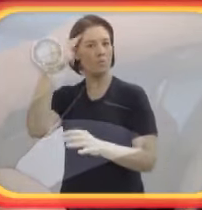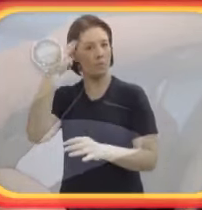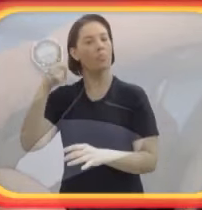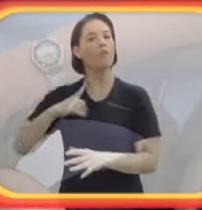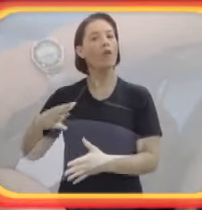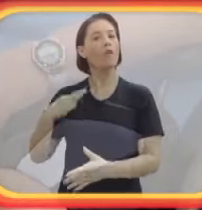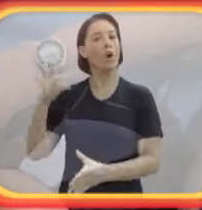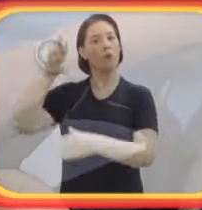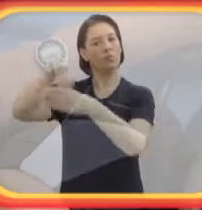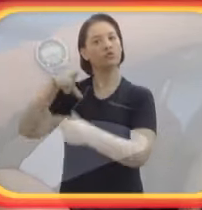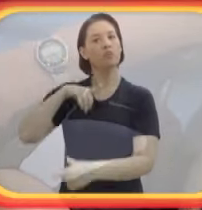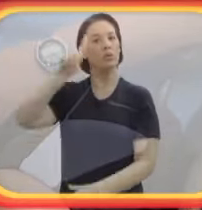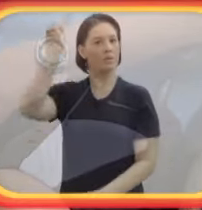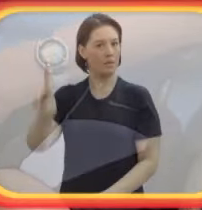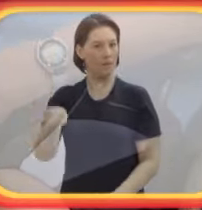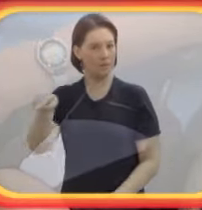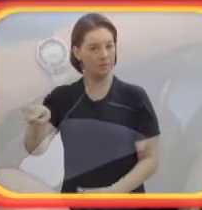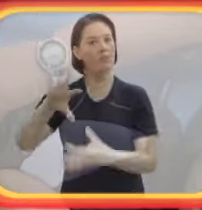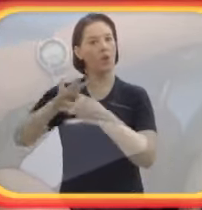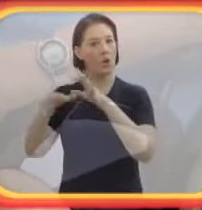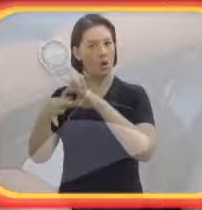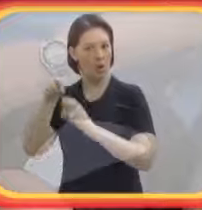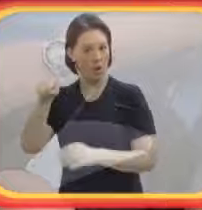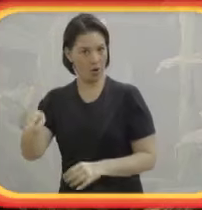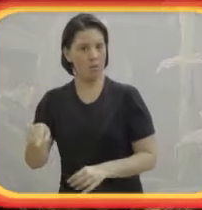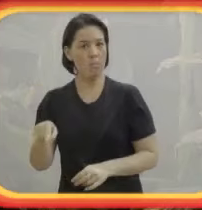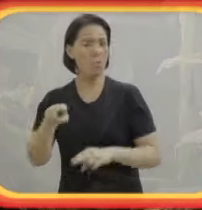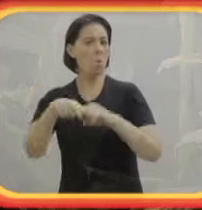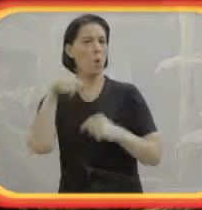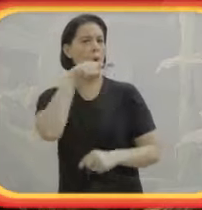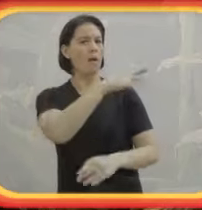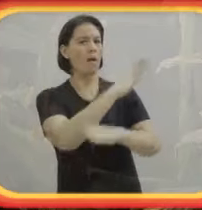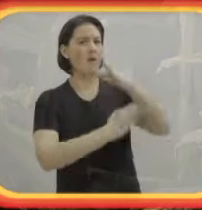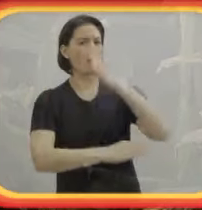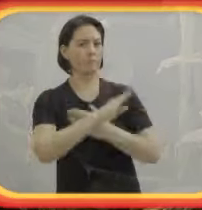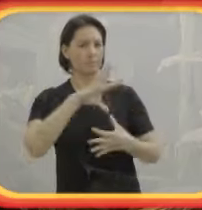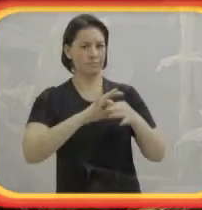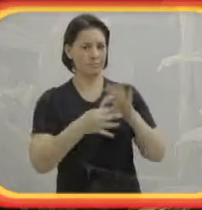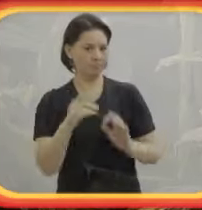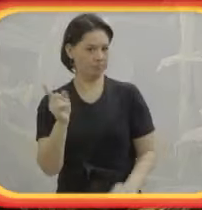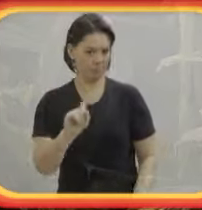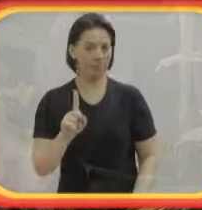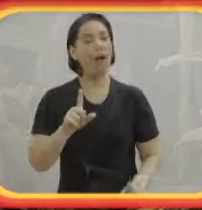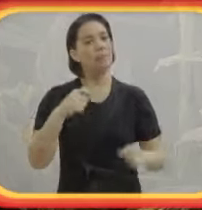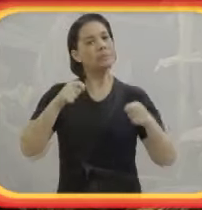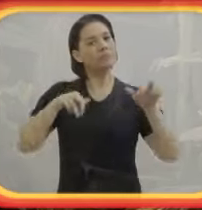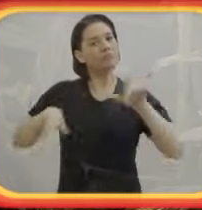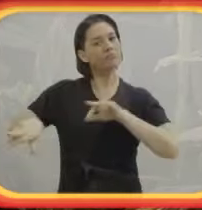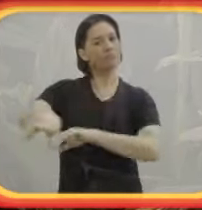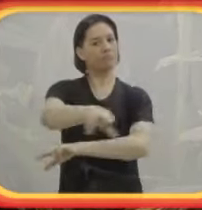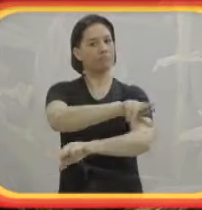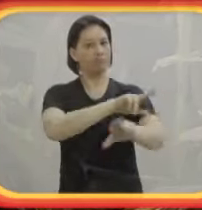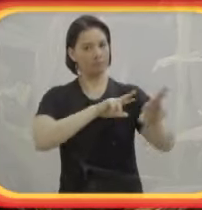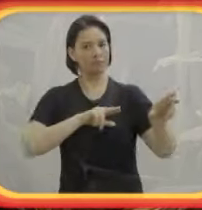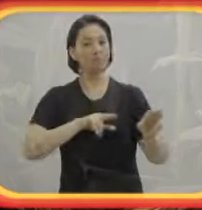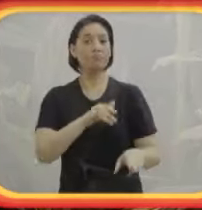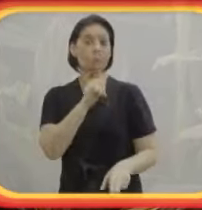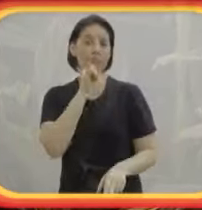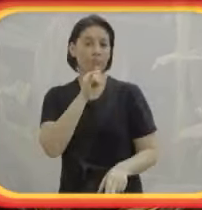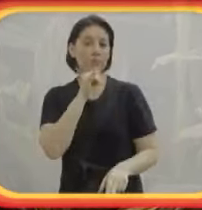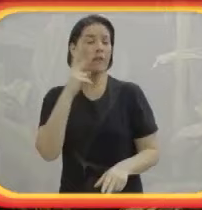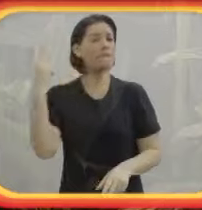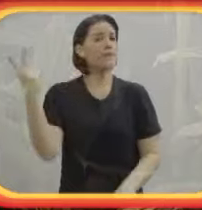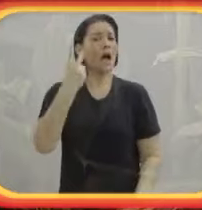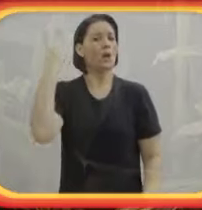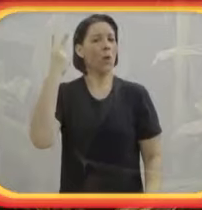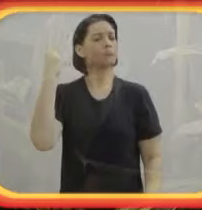voluntários com deficiência nos Jogos Olímpicos. Porque não é pelo Paralímpico, é pela diversidade. Isso está nos